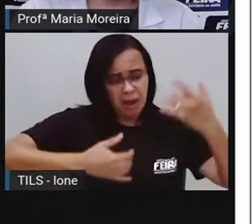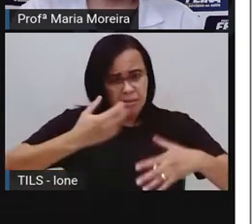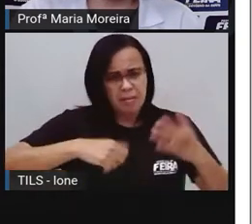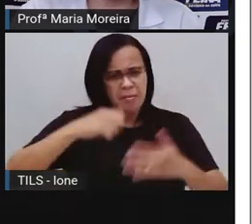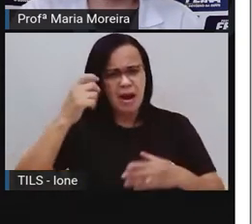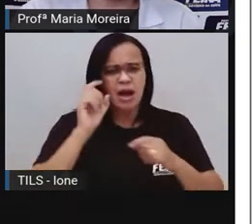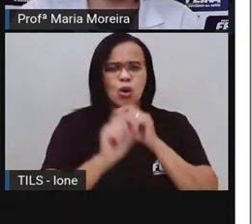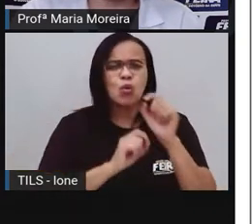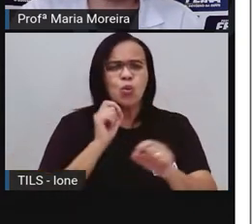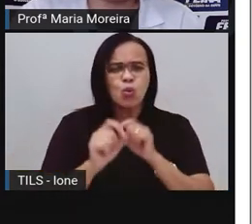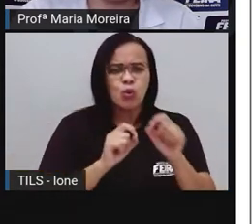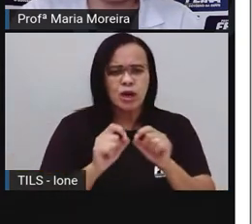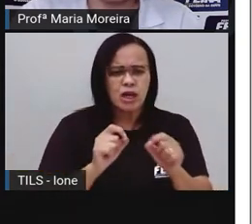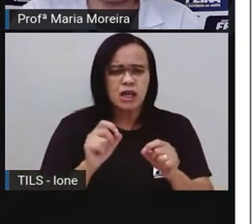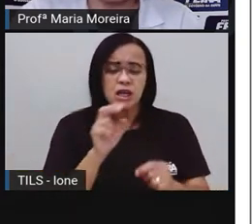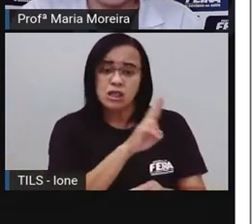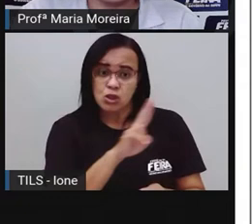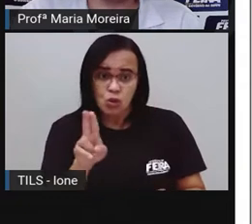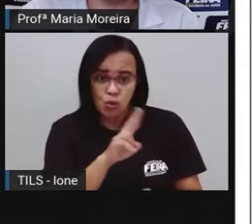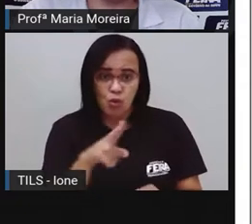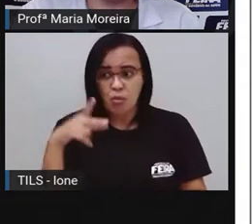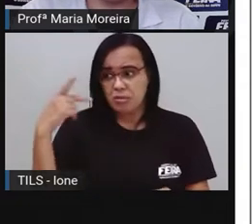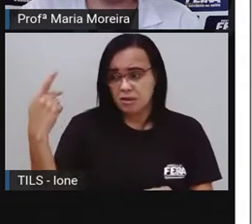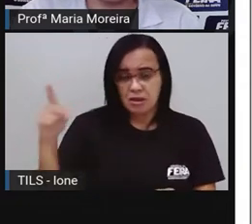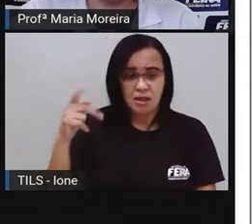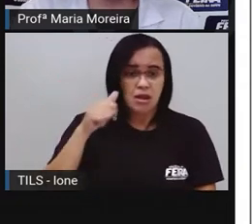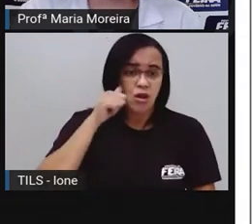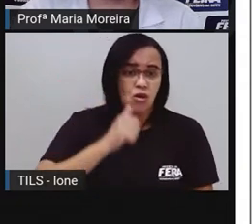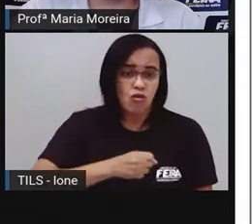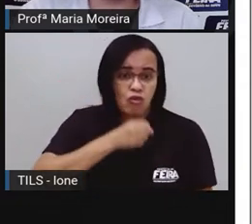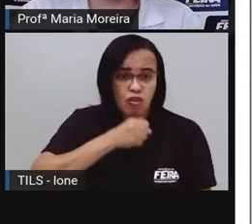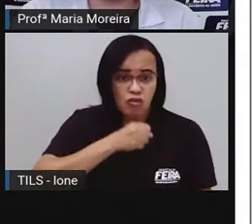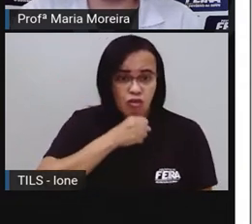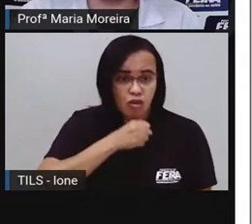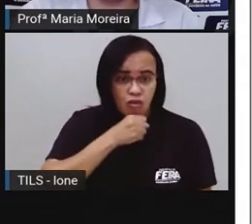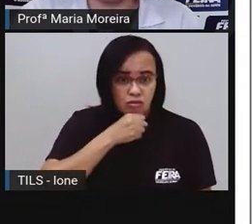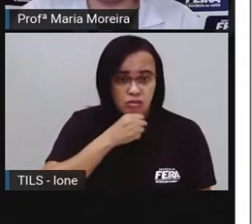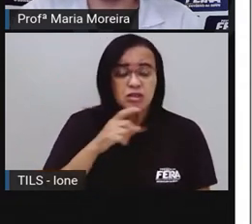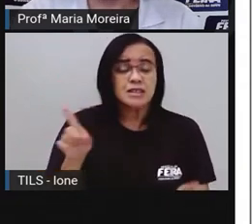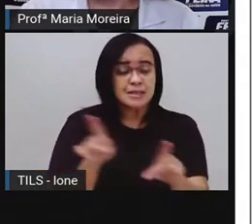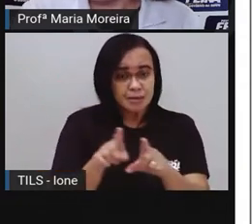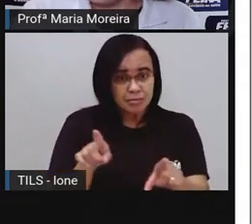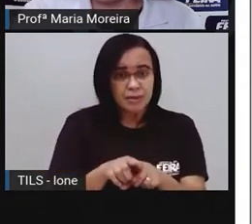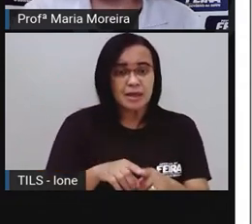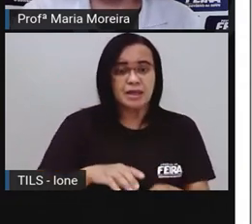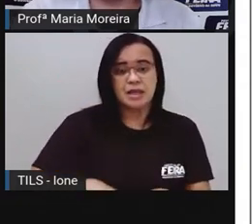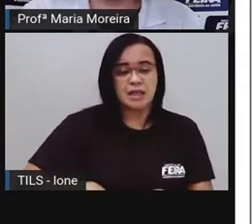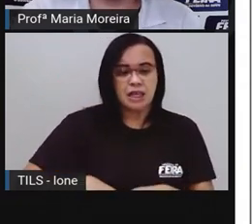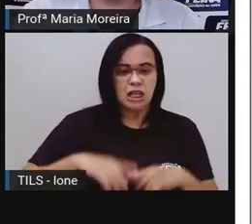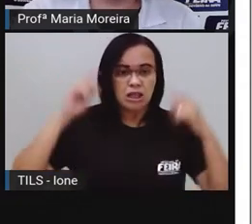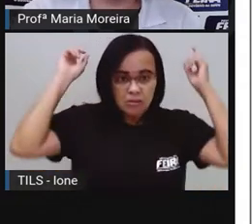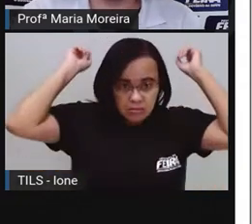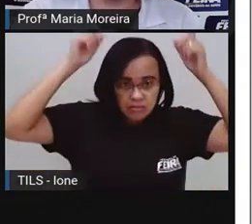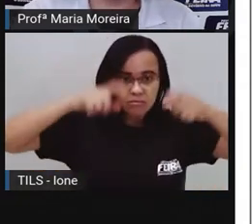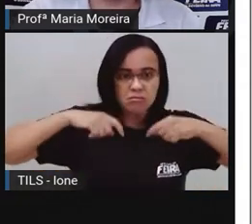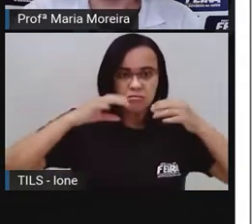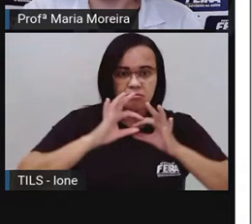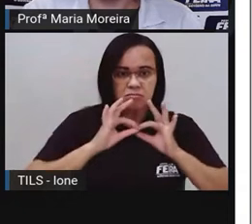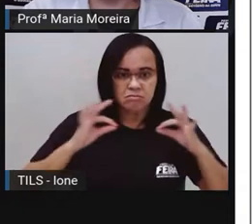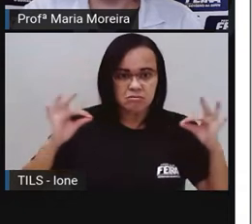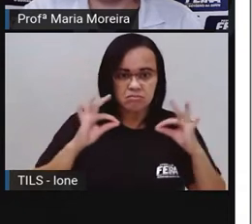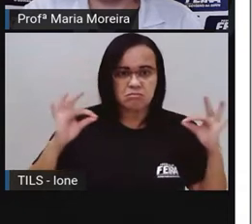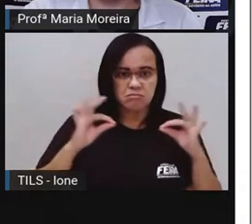em nome da nossa cliente, a senhorita Chapeuzinho Vermelho, a respeito da sua